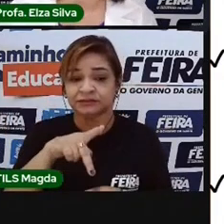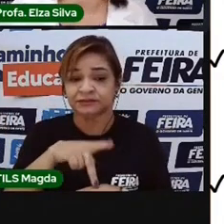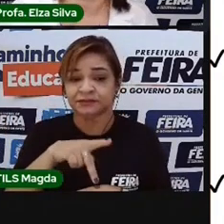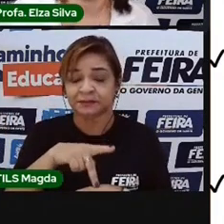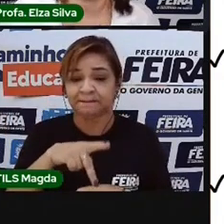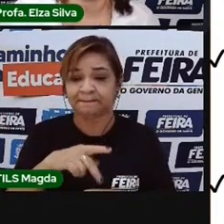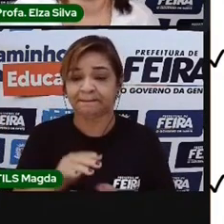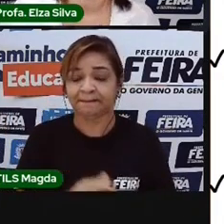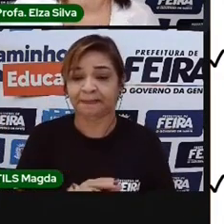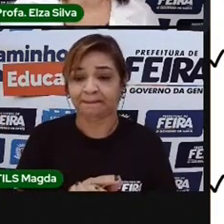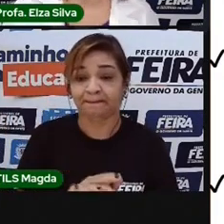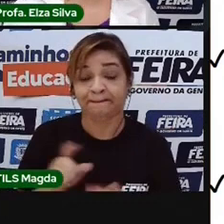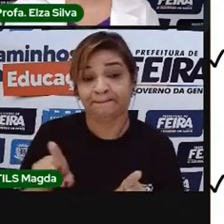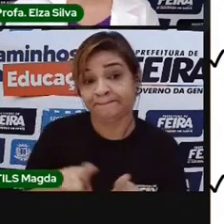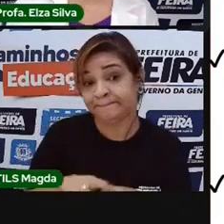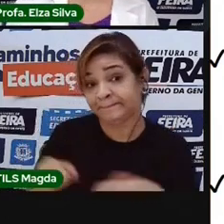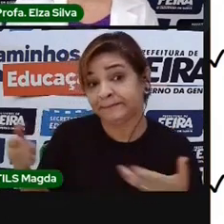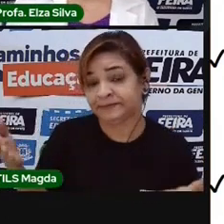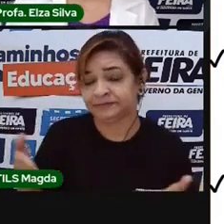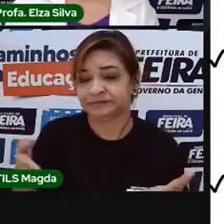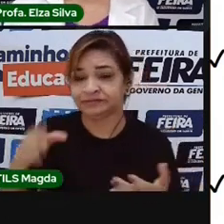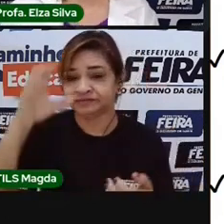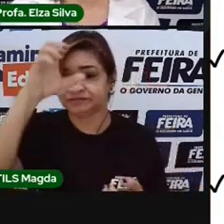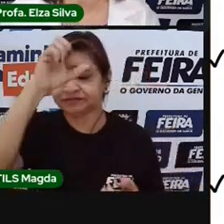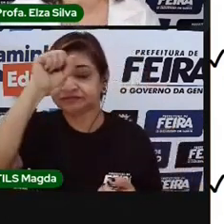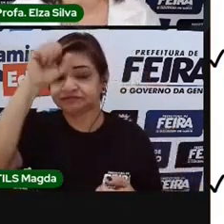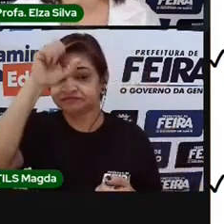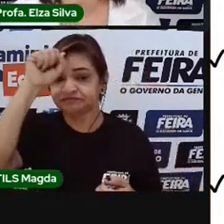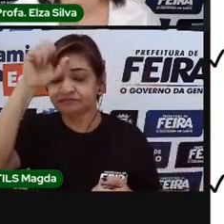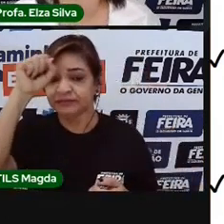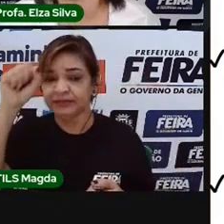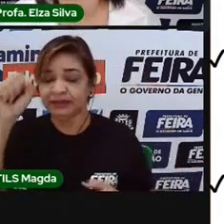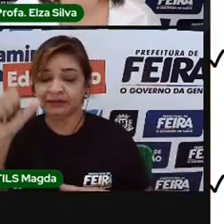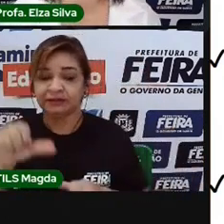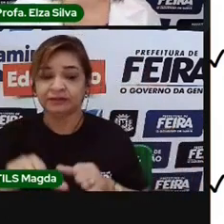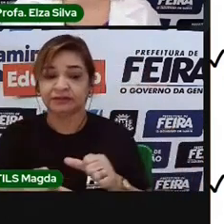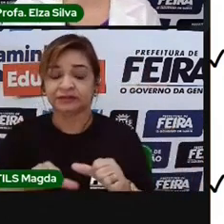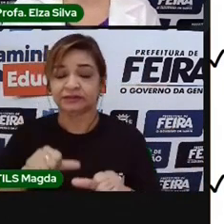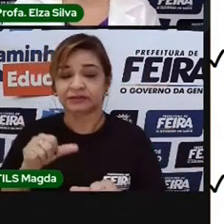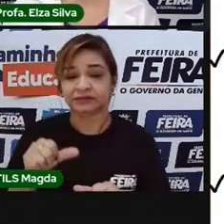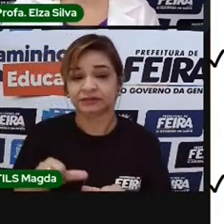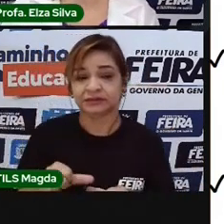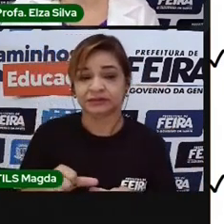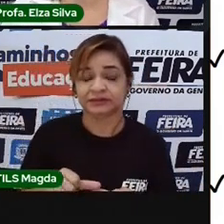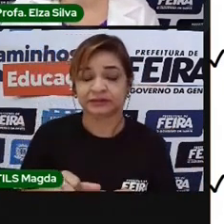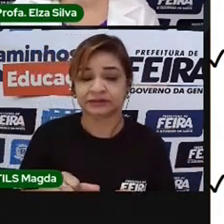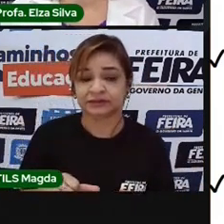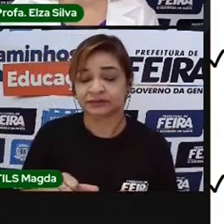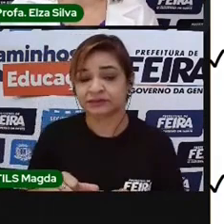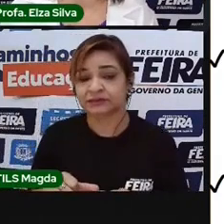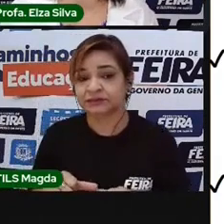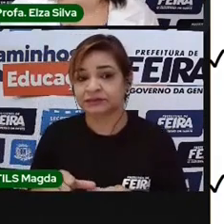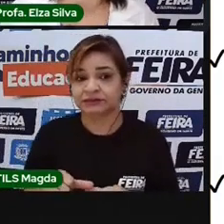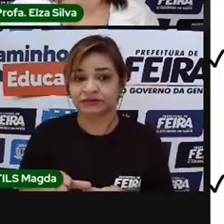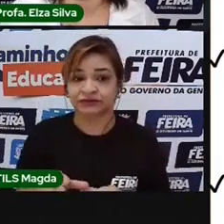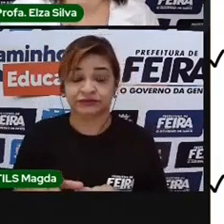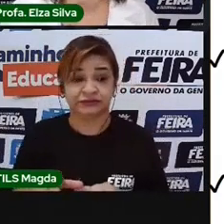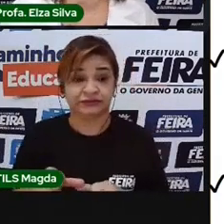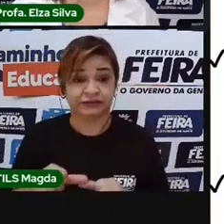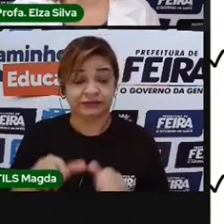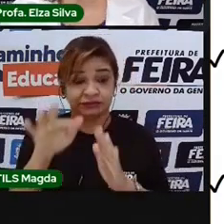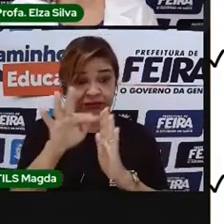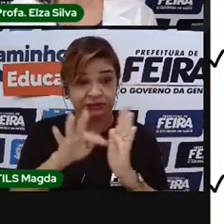Além disso, hoje aprendemos a nos tornar autores de nuvens de palavras. Um texto